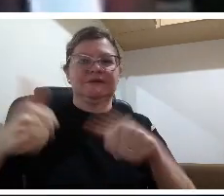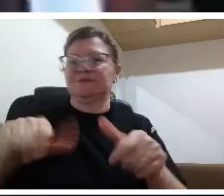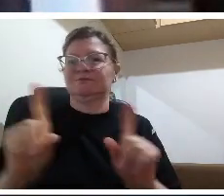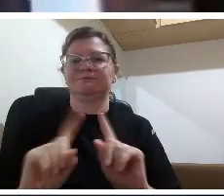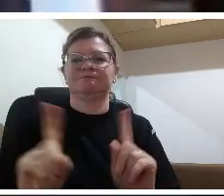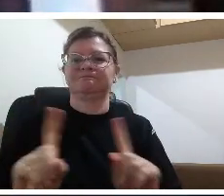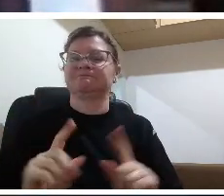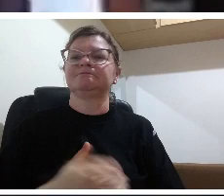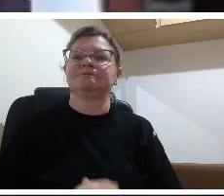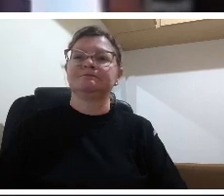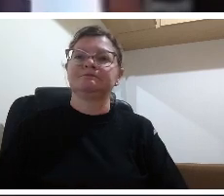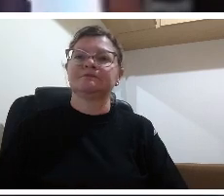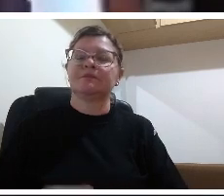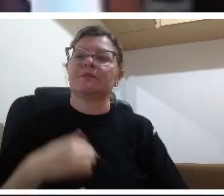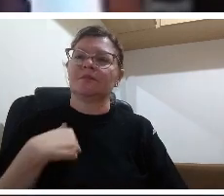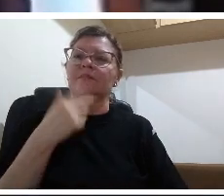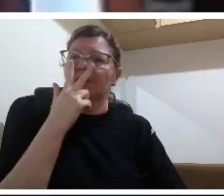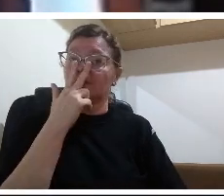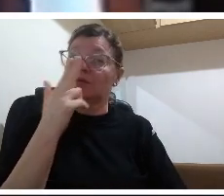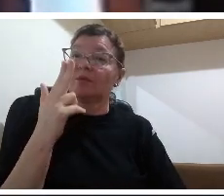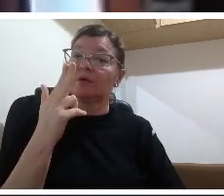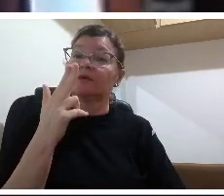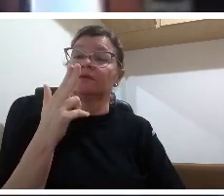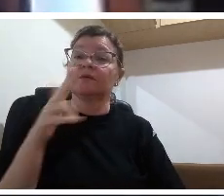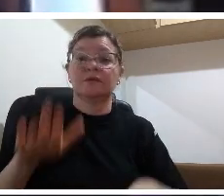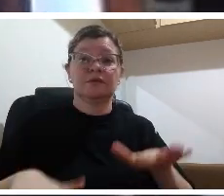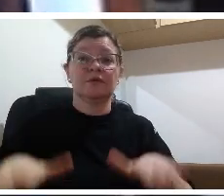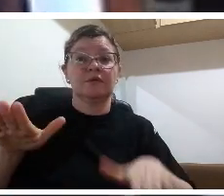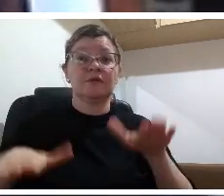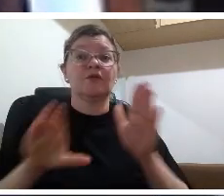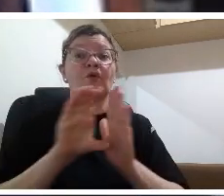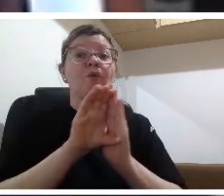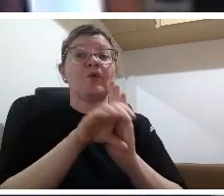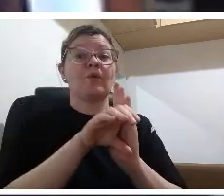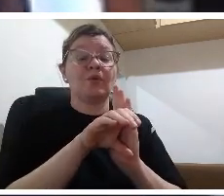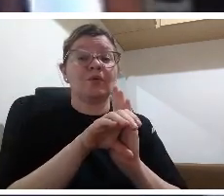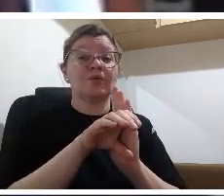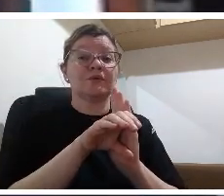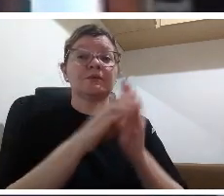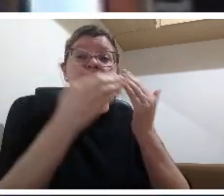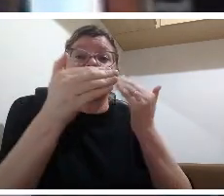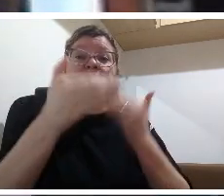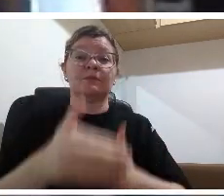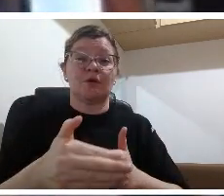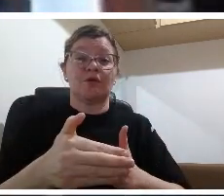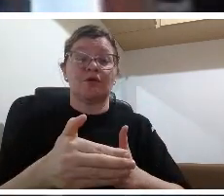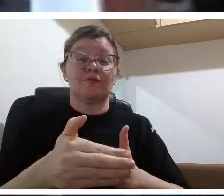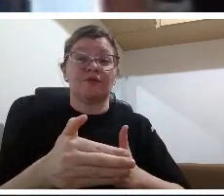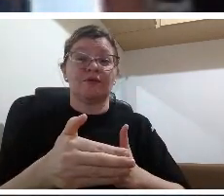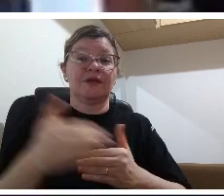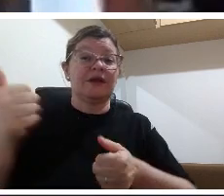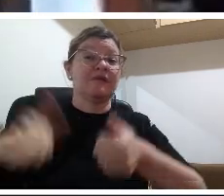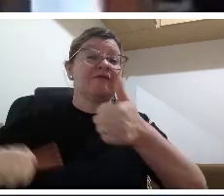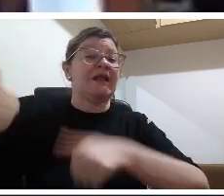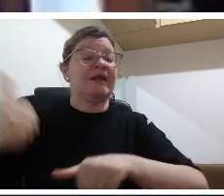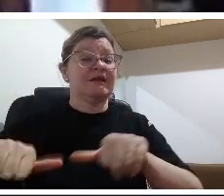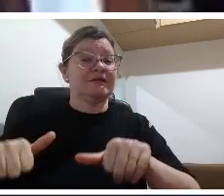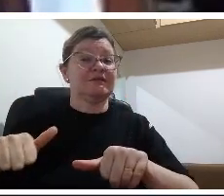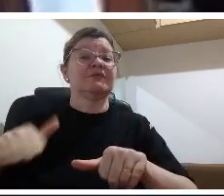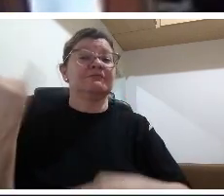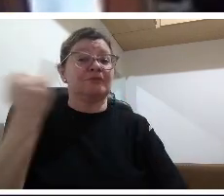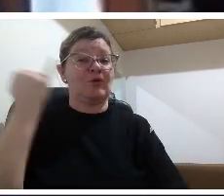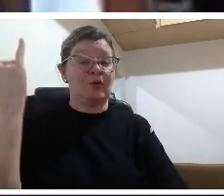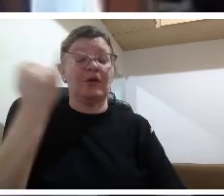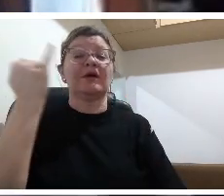para que quando o professor ensina um conteúdo e depois vai tomá-lo retomá-lo numa prova